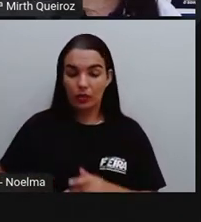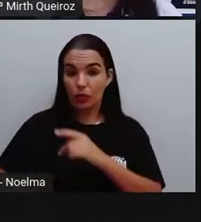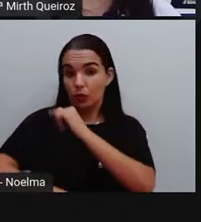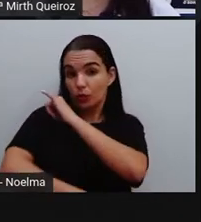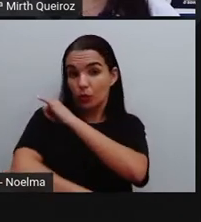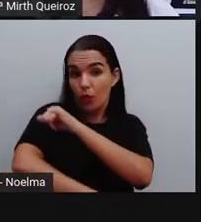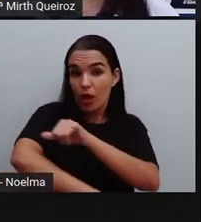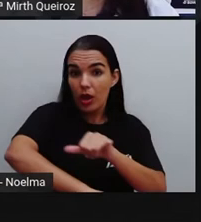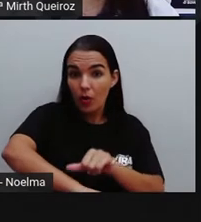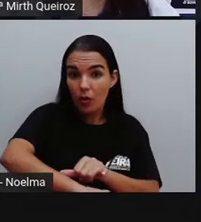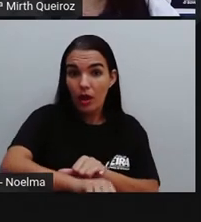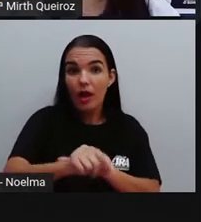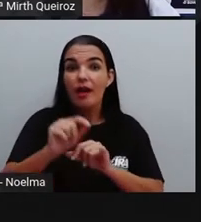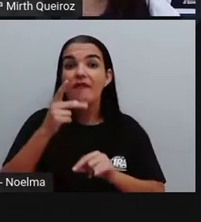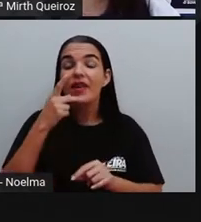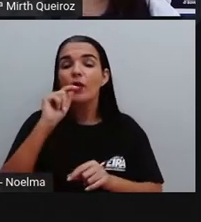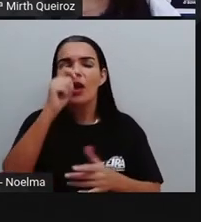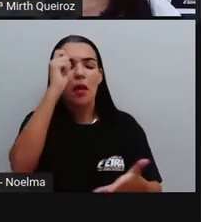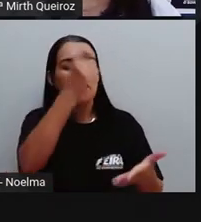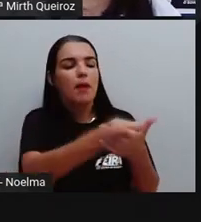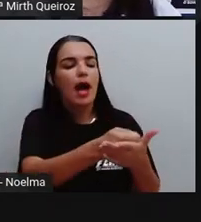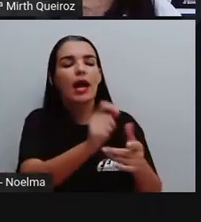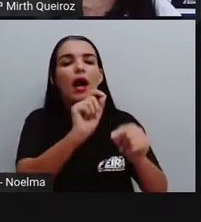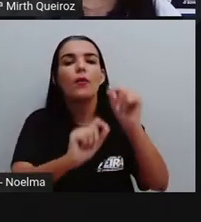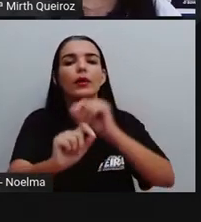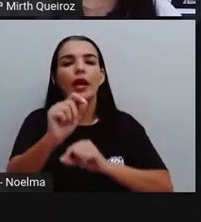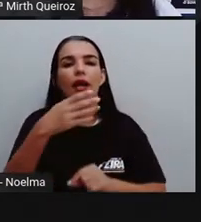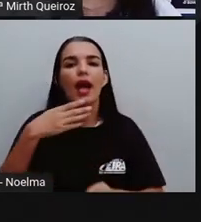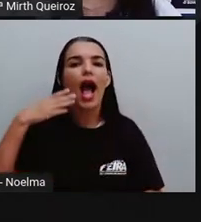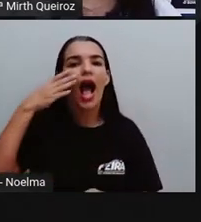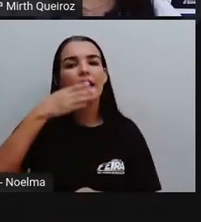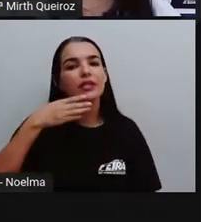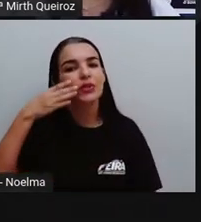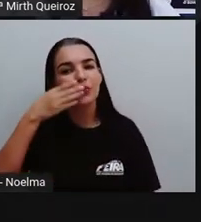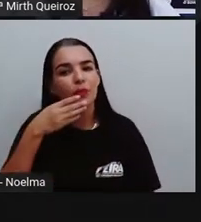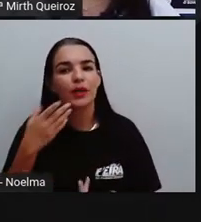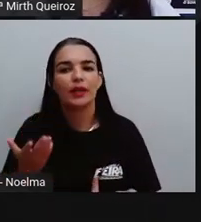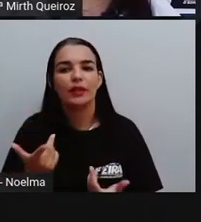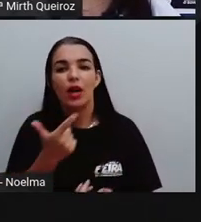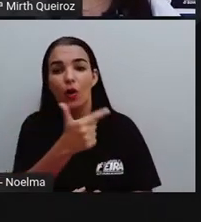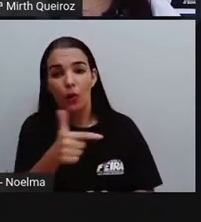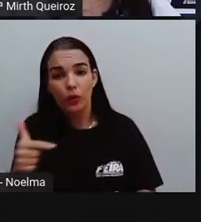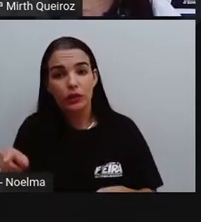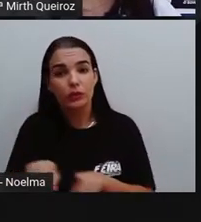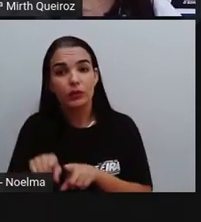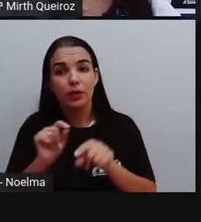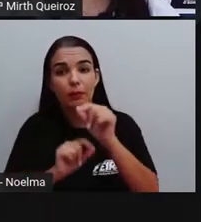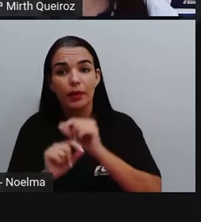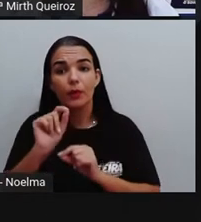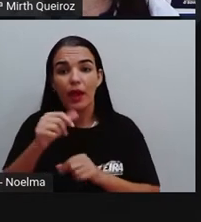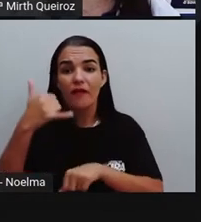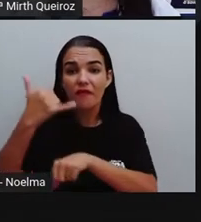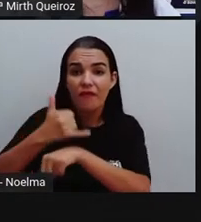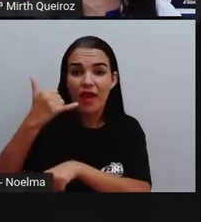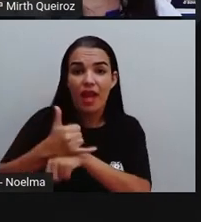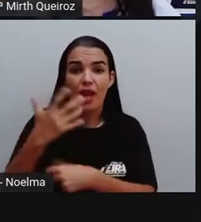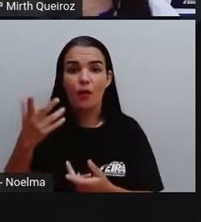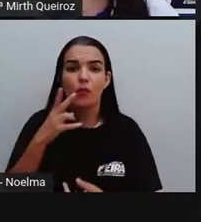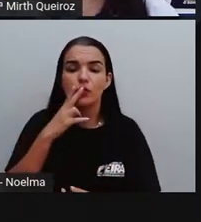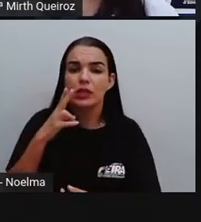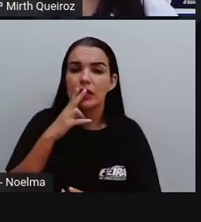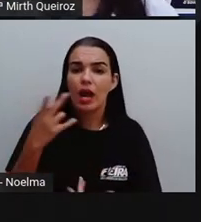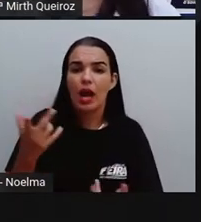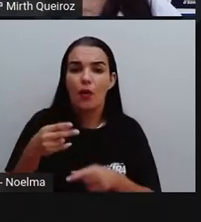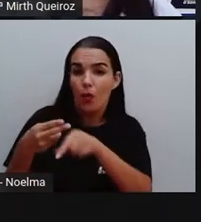fosse aceito como moeda. Outras mercadorias também passaram a servir, como foi o caso do ferro, do